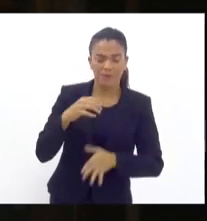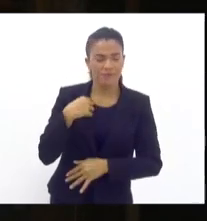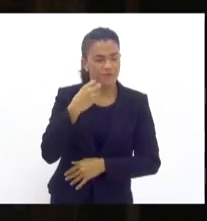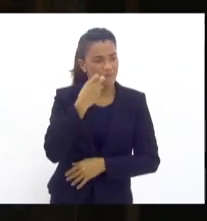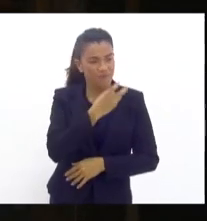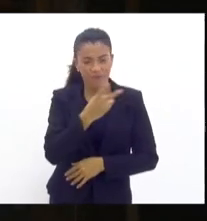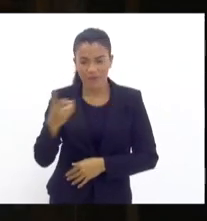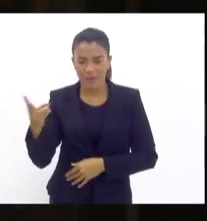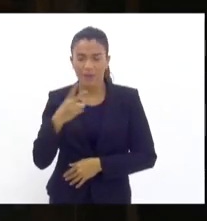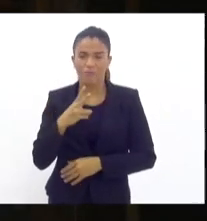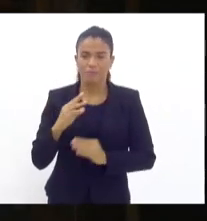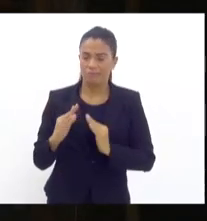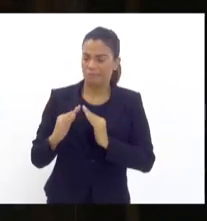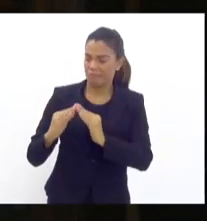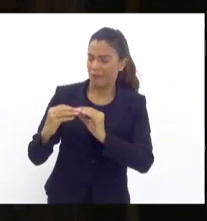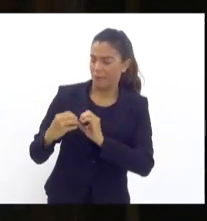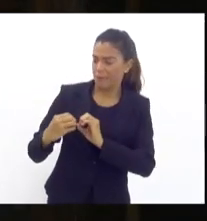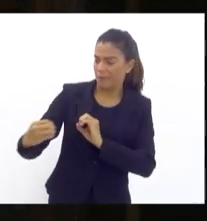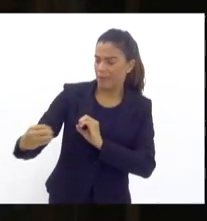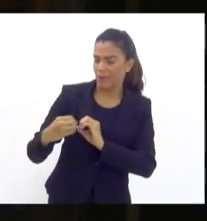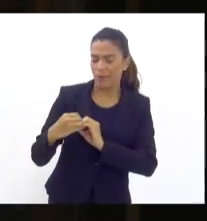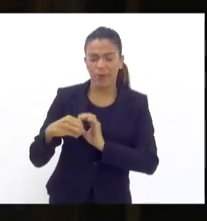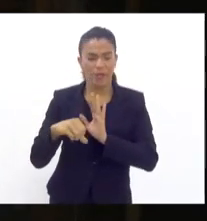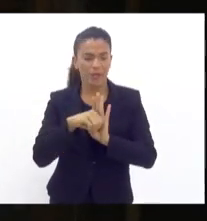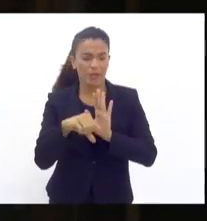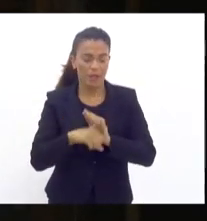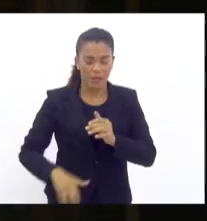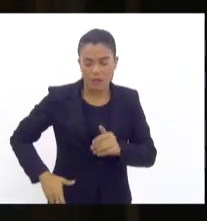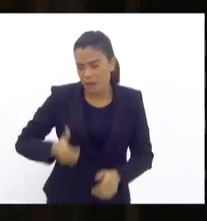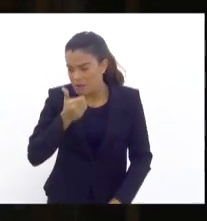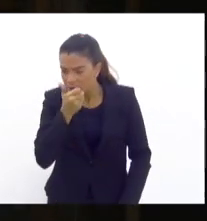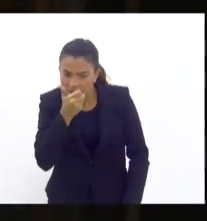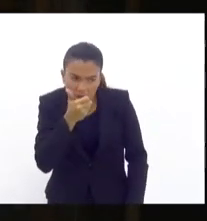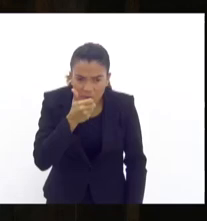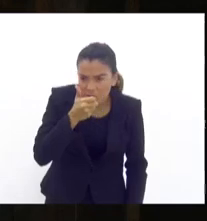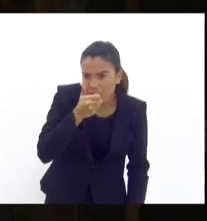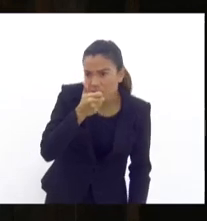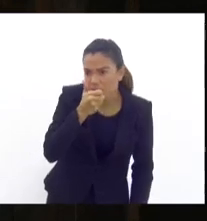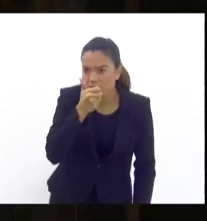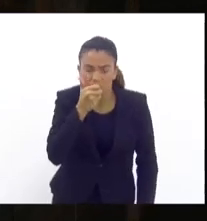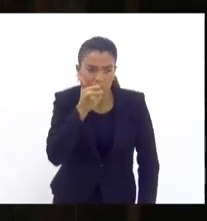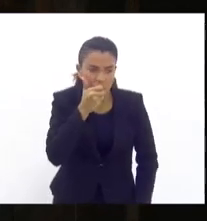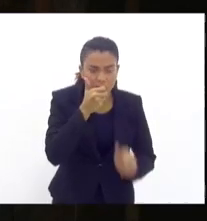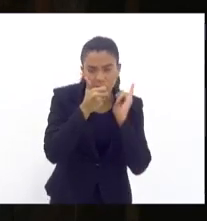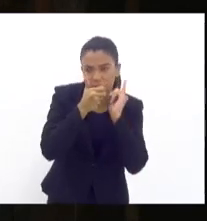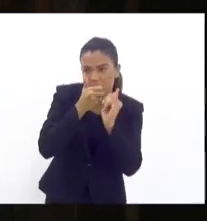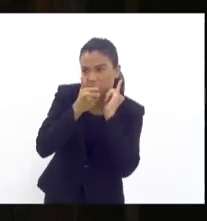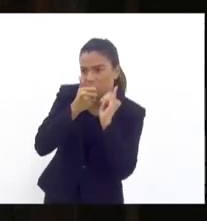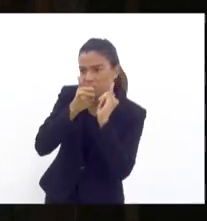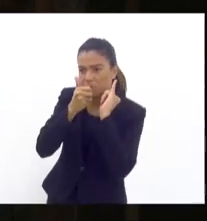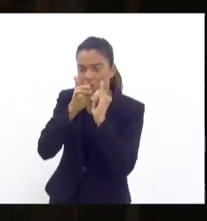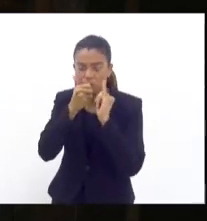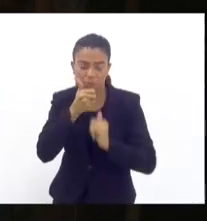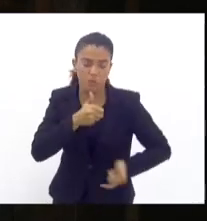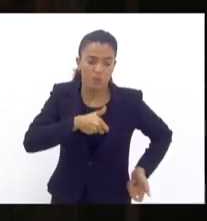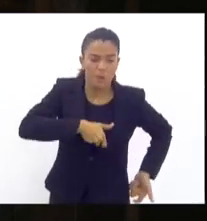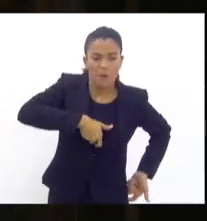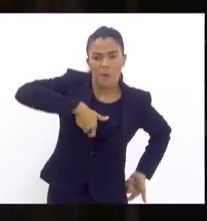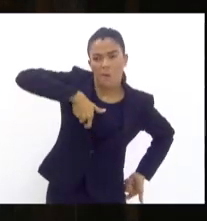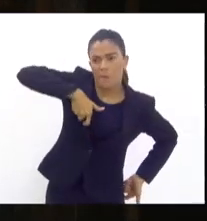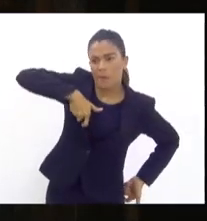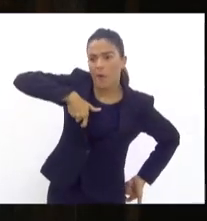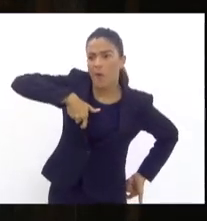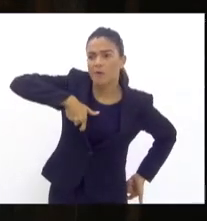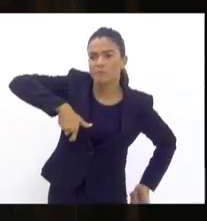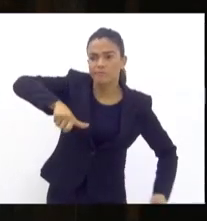próximo à residência, criminosos com radinho de comunicação, colaborando como informante para o tráfico, portando armas longas como fuzis.